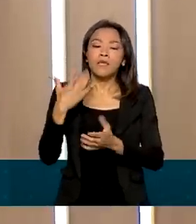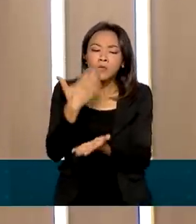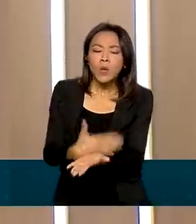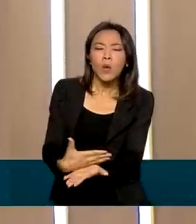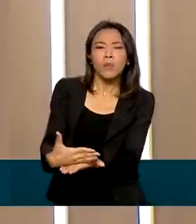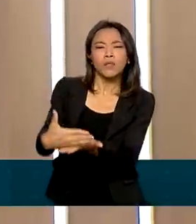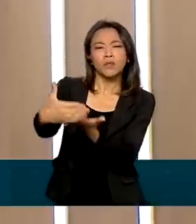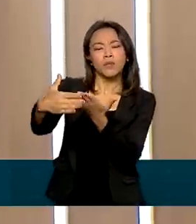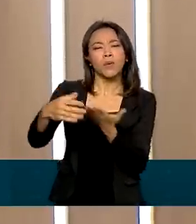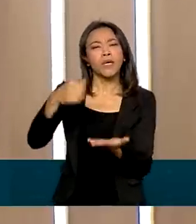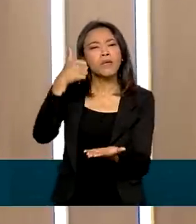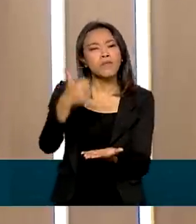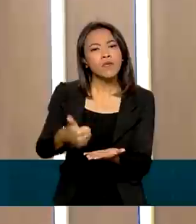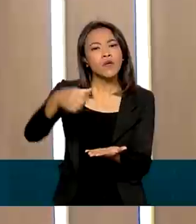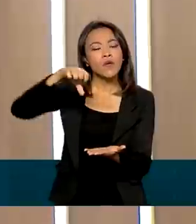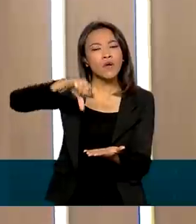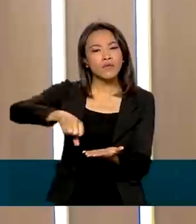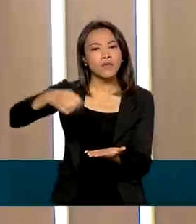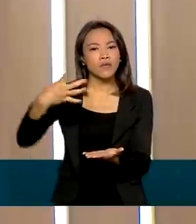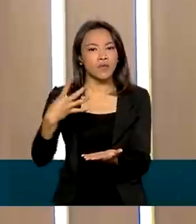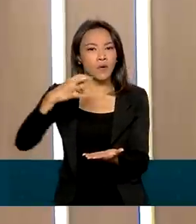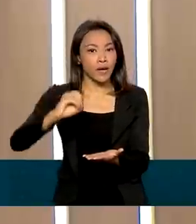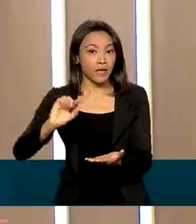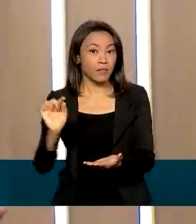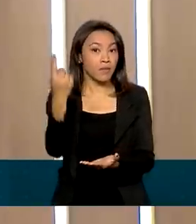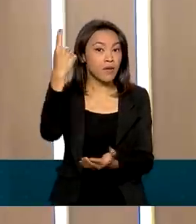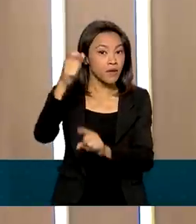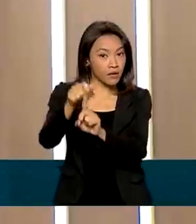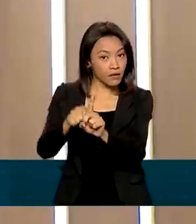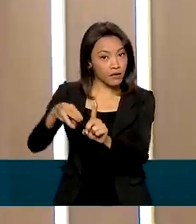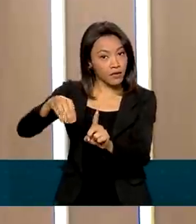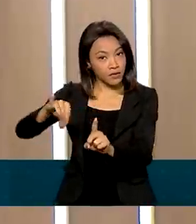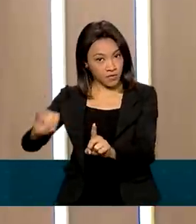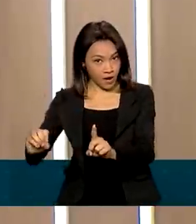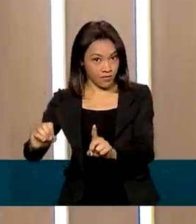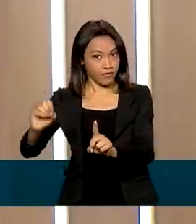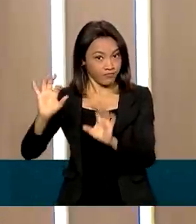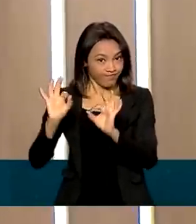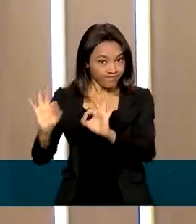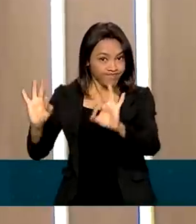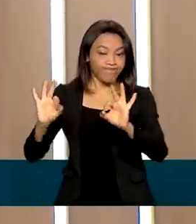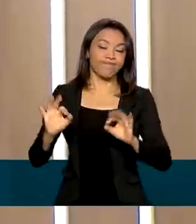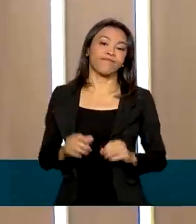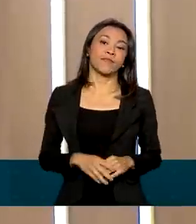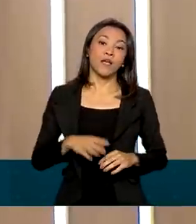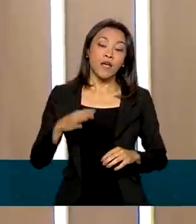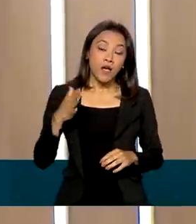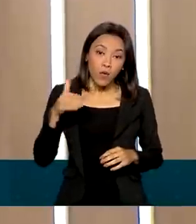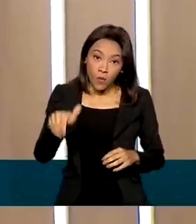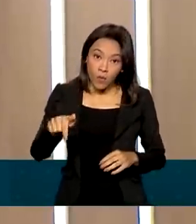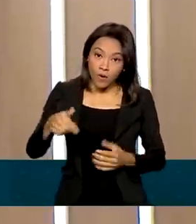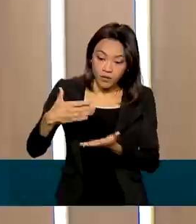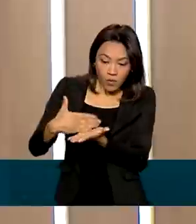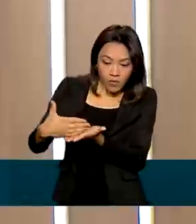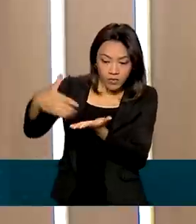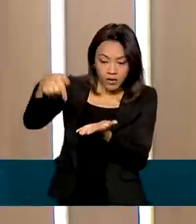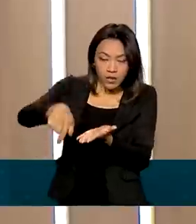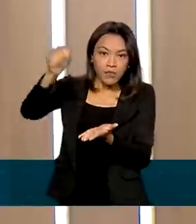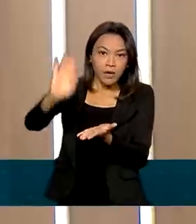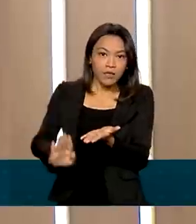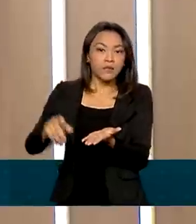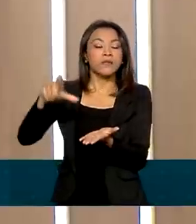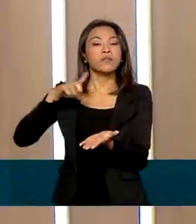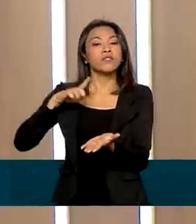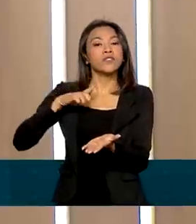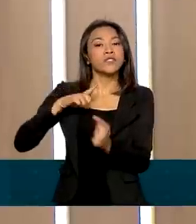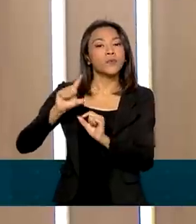1940, em 1º de maio. Lembrando que, quando ele se iniciou, quando ele foi introduzido, ele